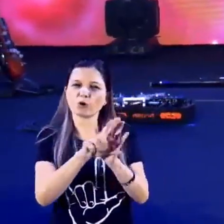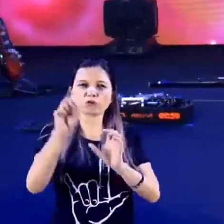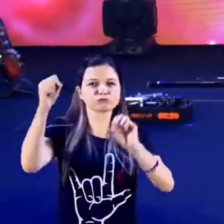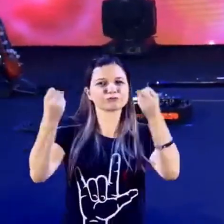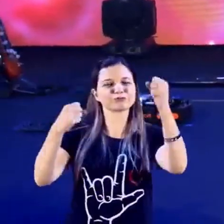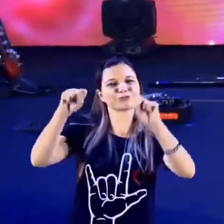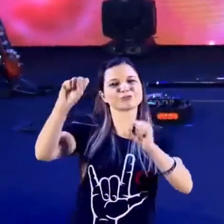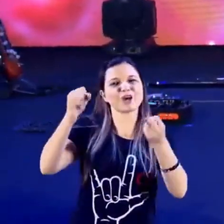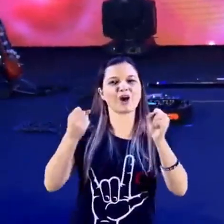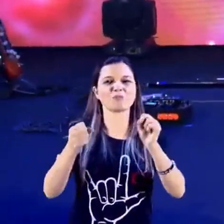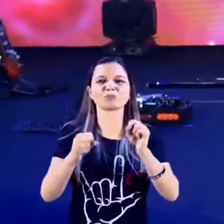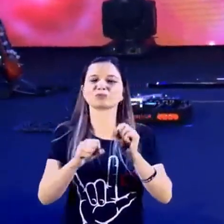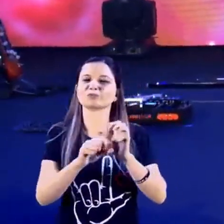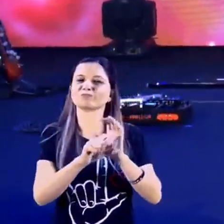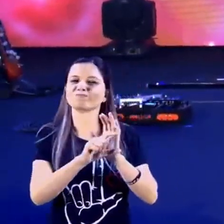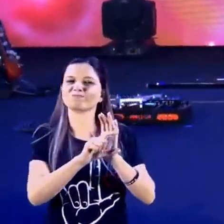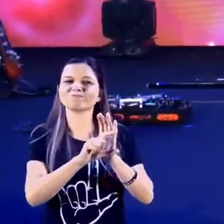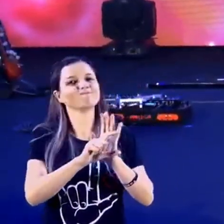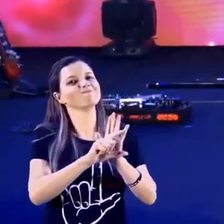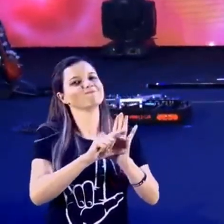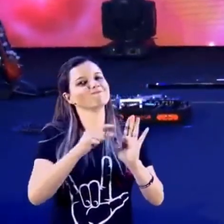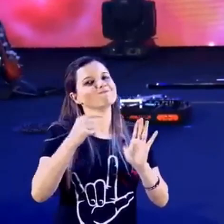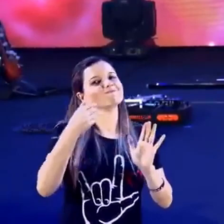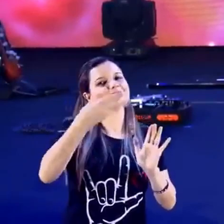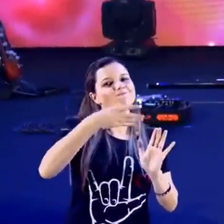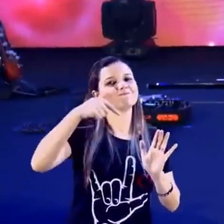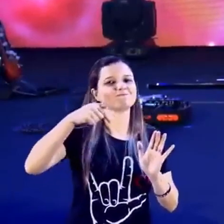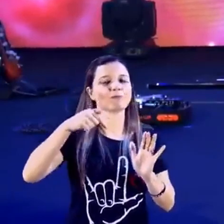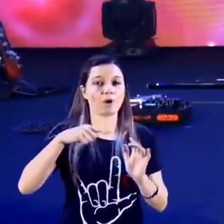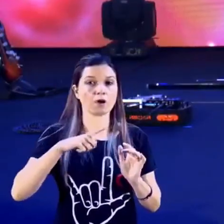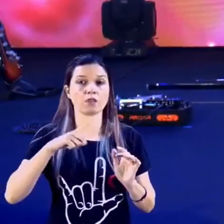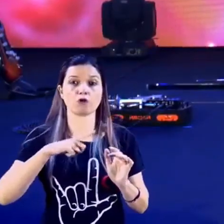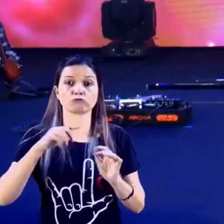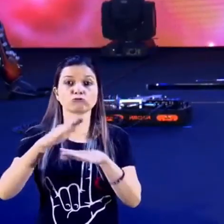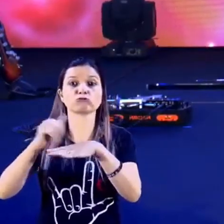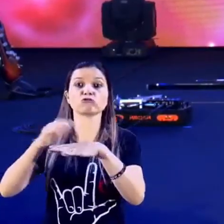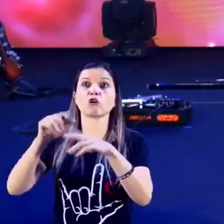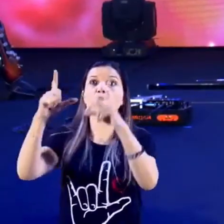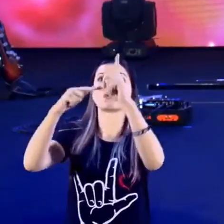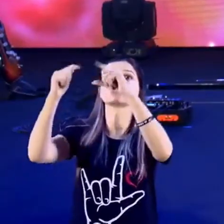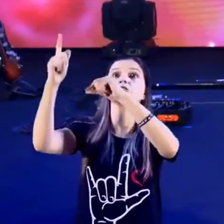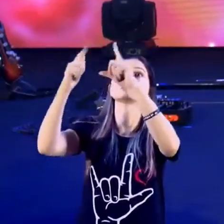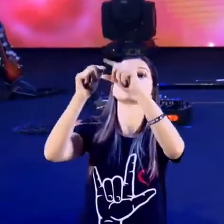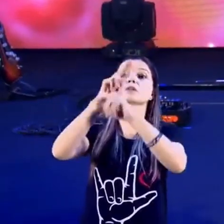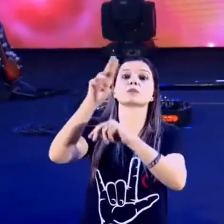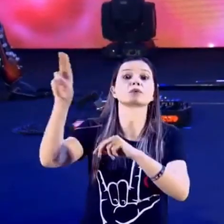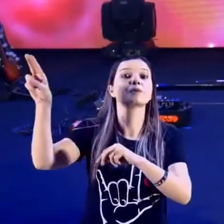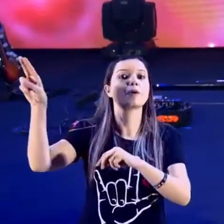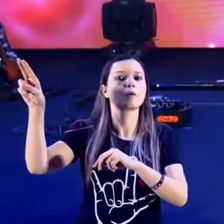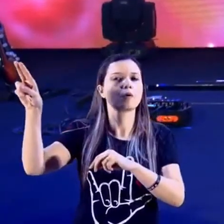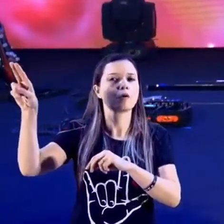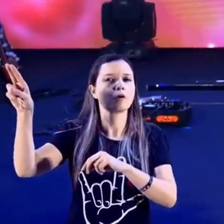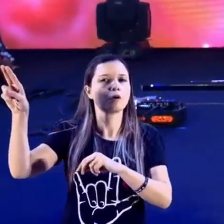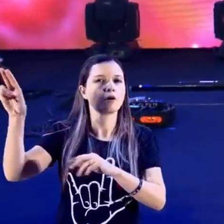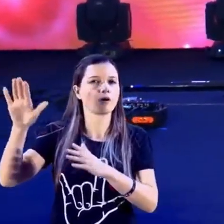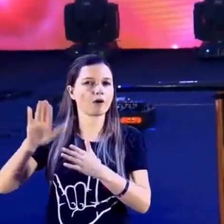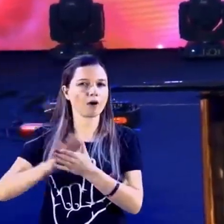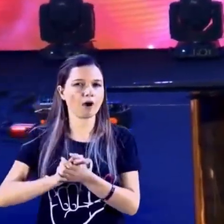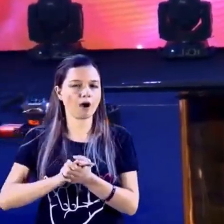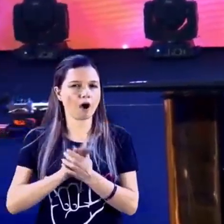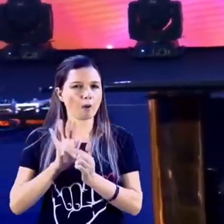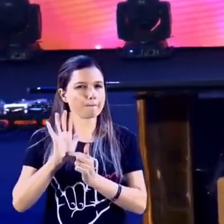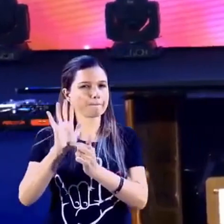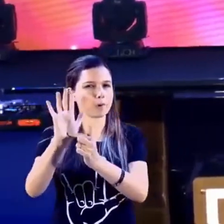4 diz, Ele determina o número de estrelas e chama cada uma pelo seu nome. Põe a imagem das